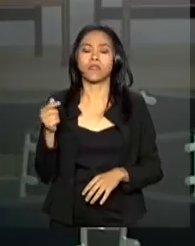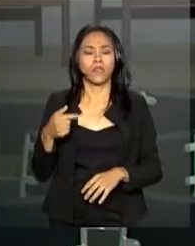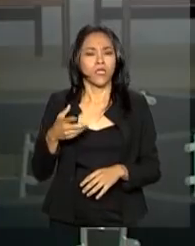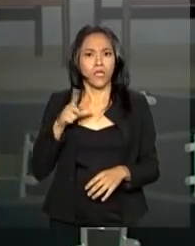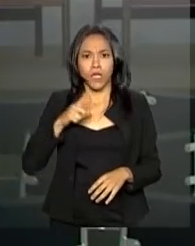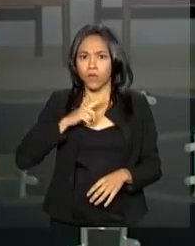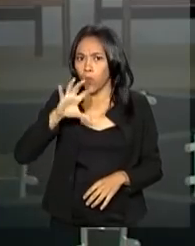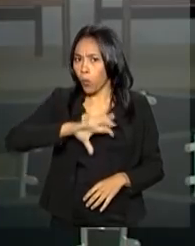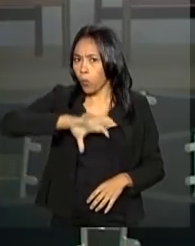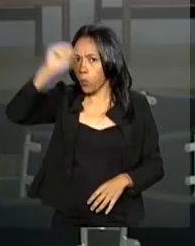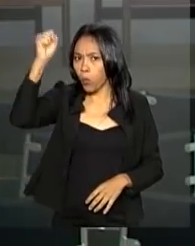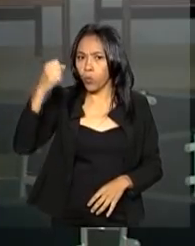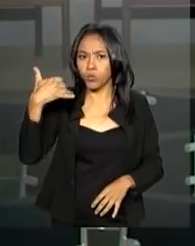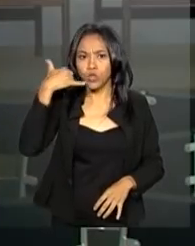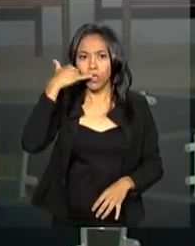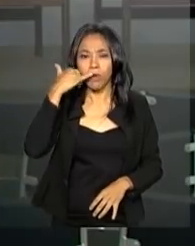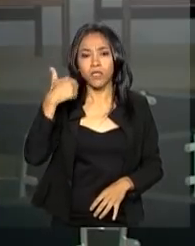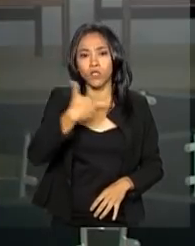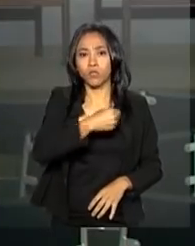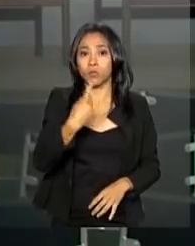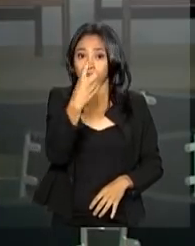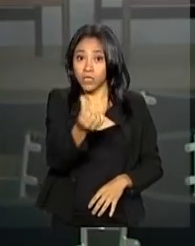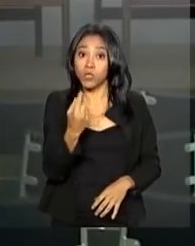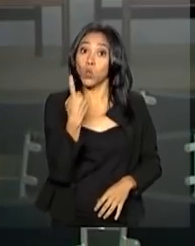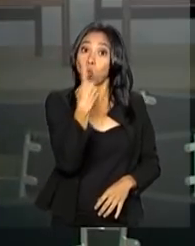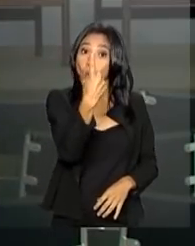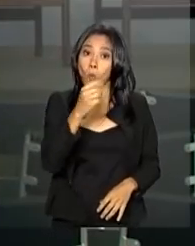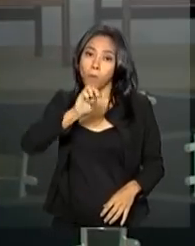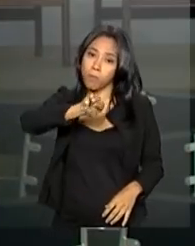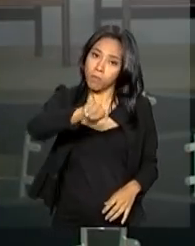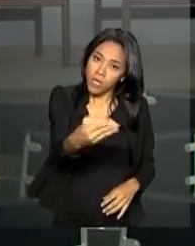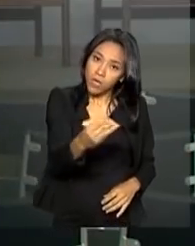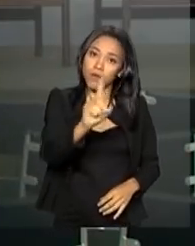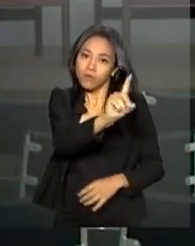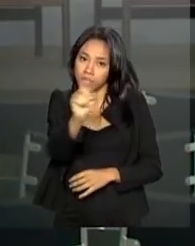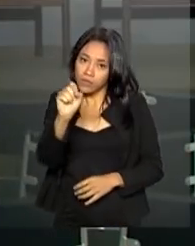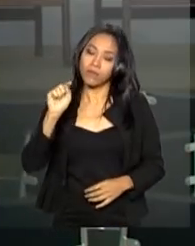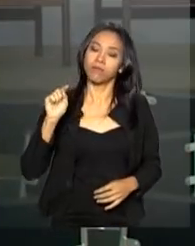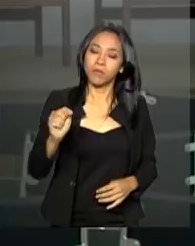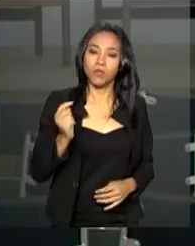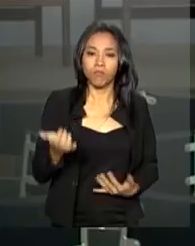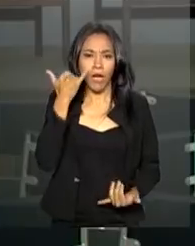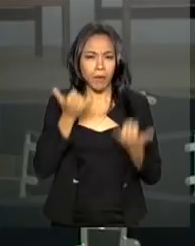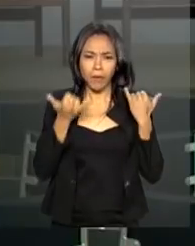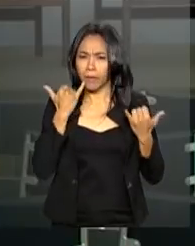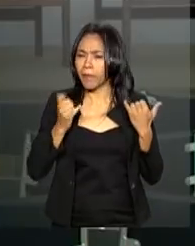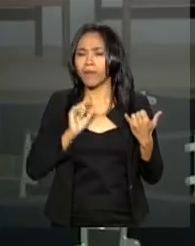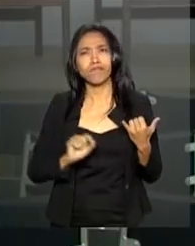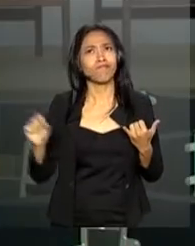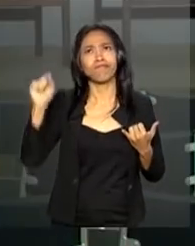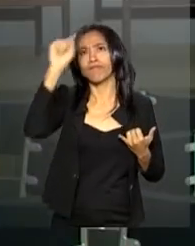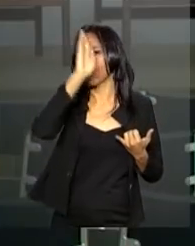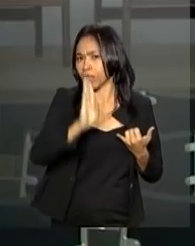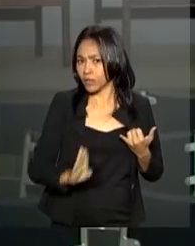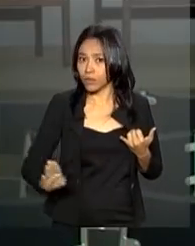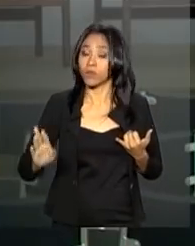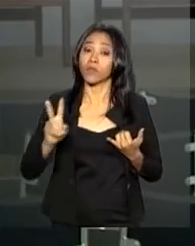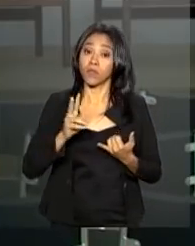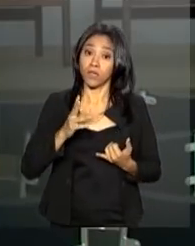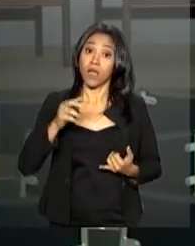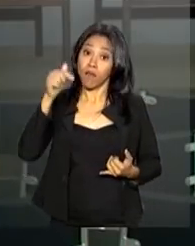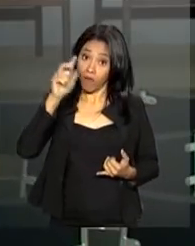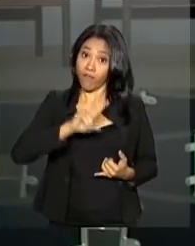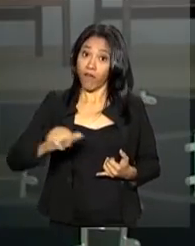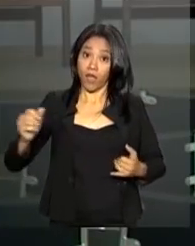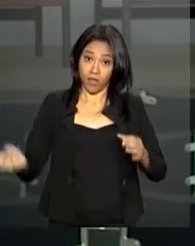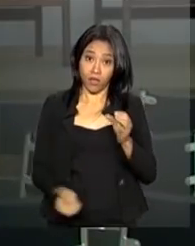2016, quando registrou mais de 1 milhão e 100 mil atendimentos em todo o país. O evento vai ser aqui